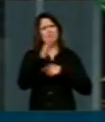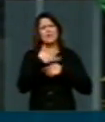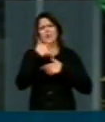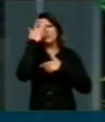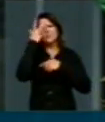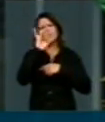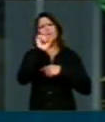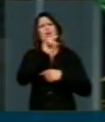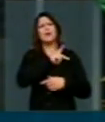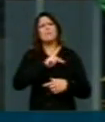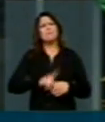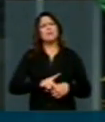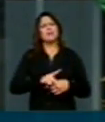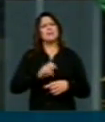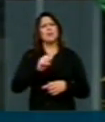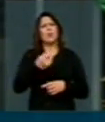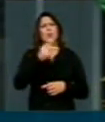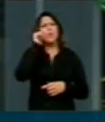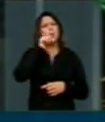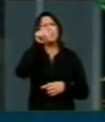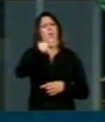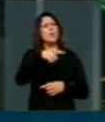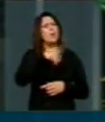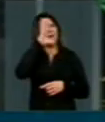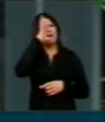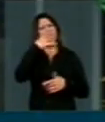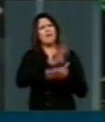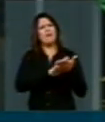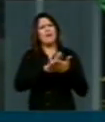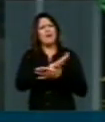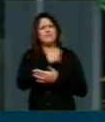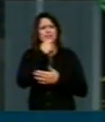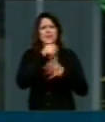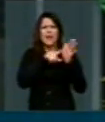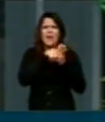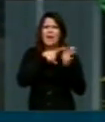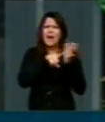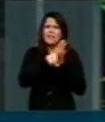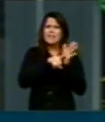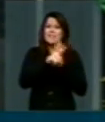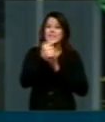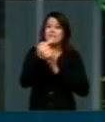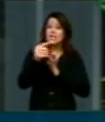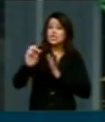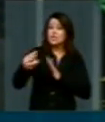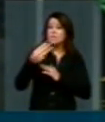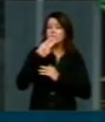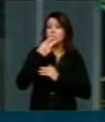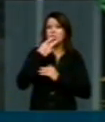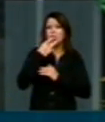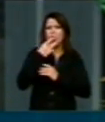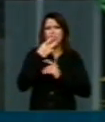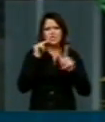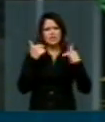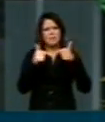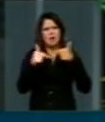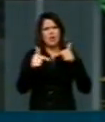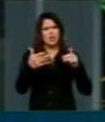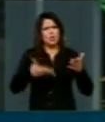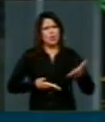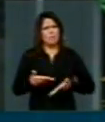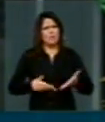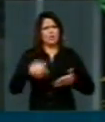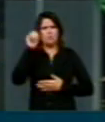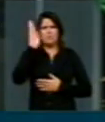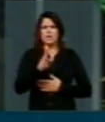esse presidente ou essa presidenta aí não tomou providência. analisar, são 7 milhões de empregados domésticos no nosso país. Eu